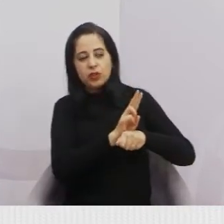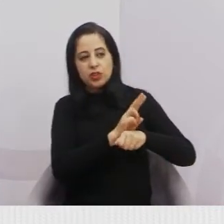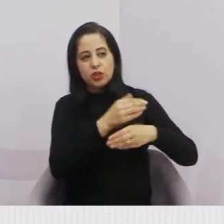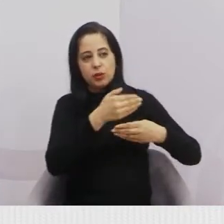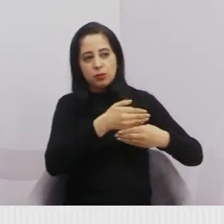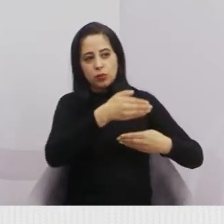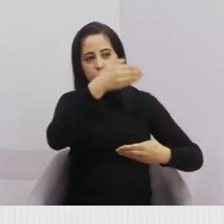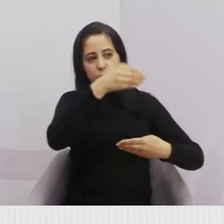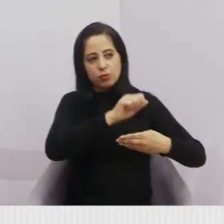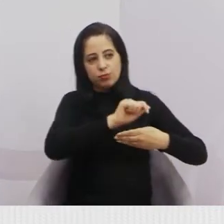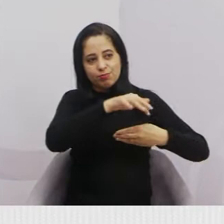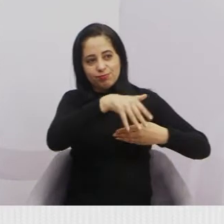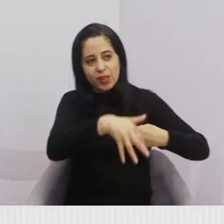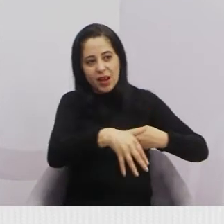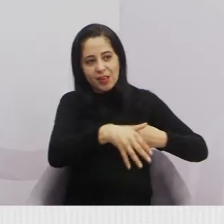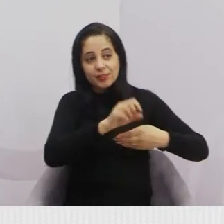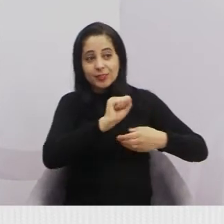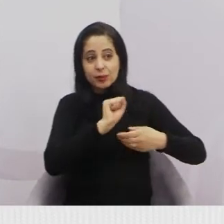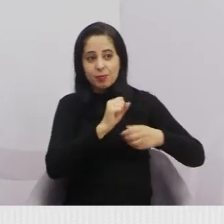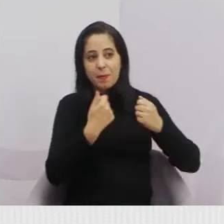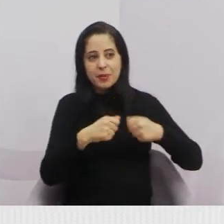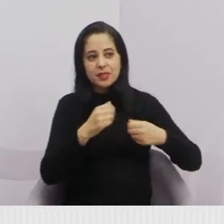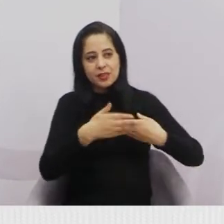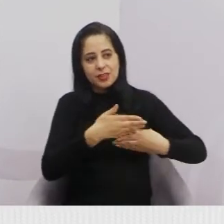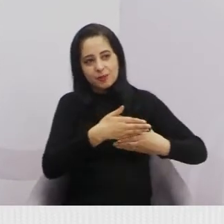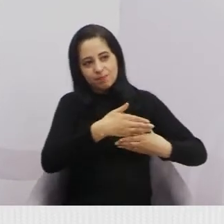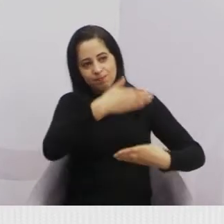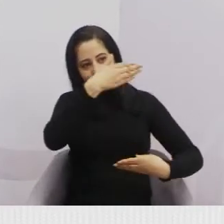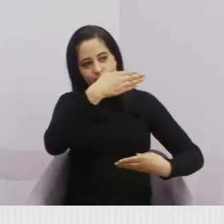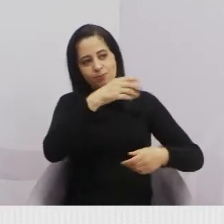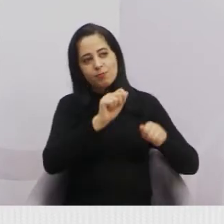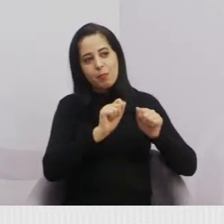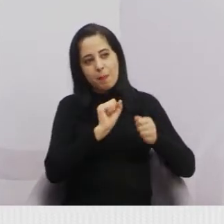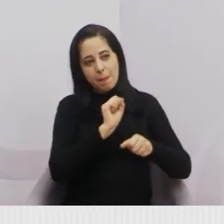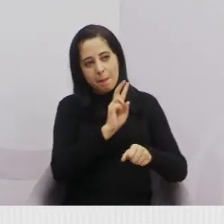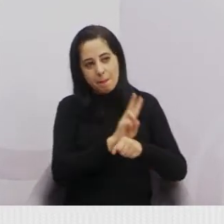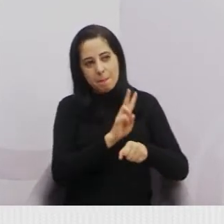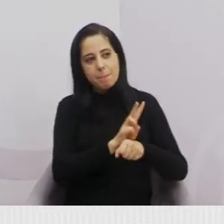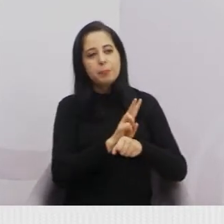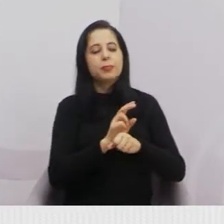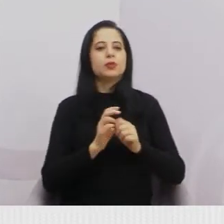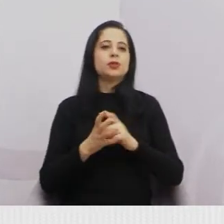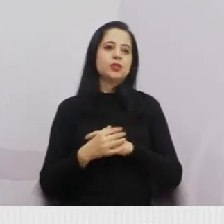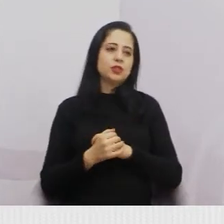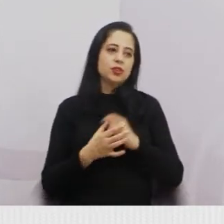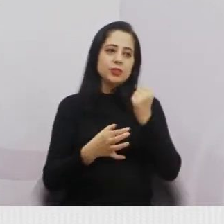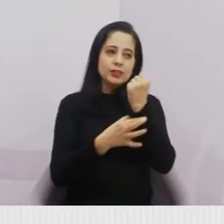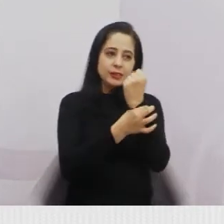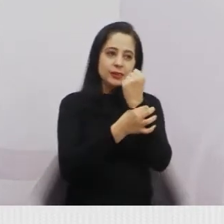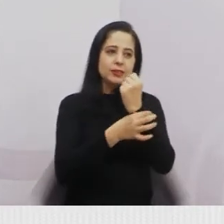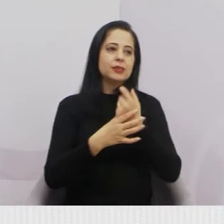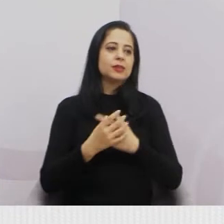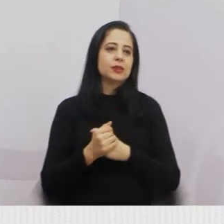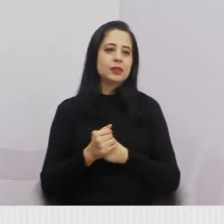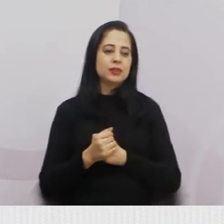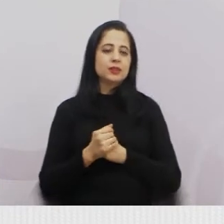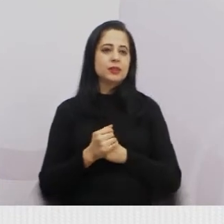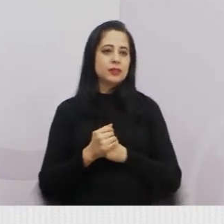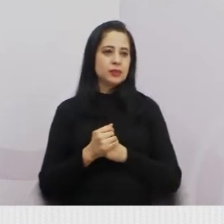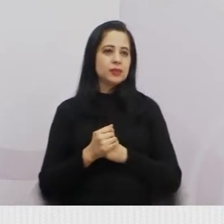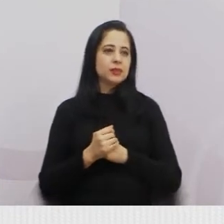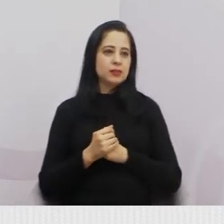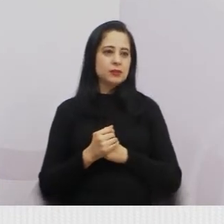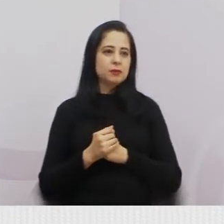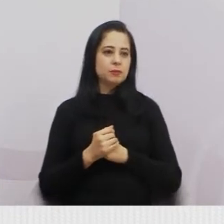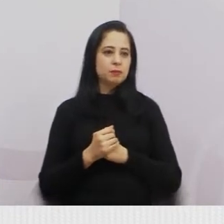ali na Lili d'Ávila, no caso. Então, estão ali fazendo o serviço. Está